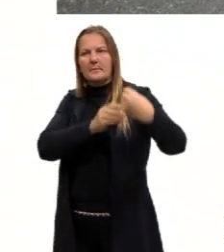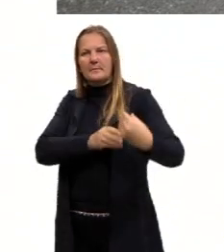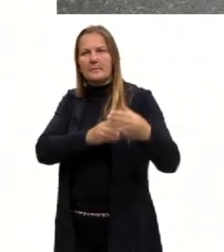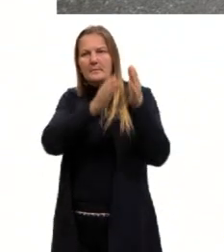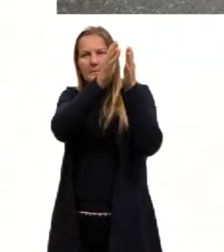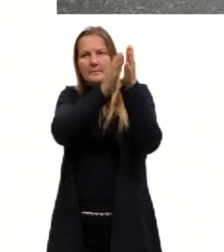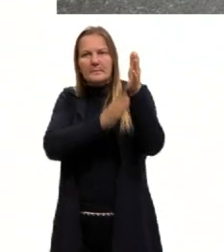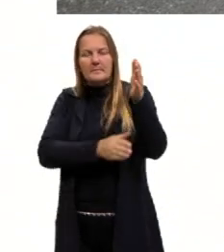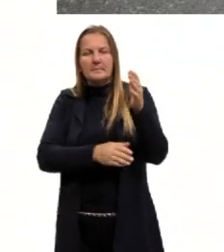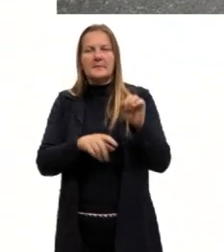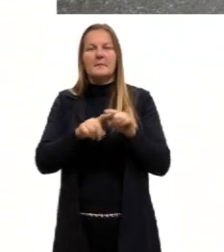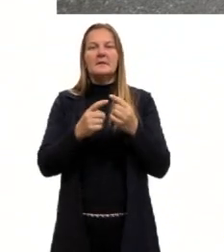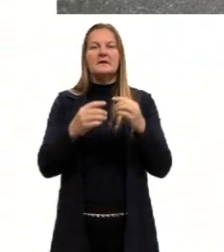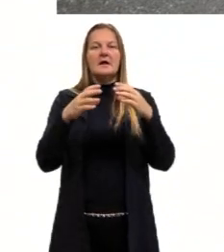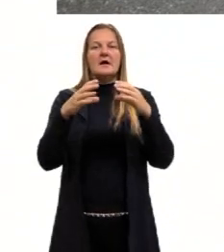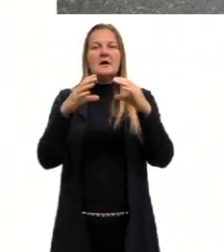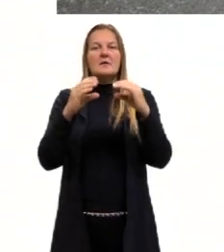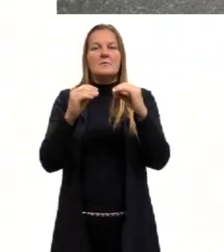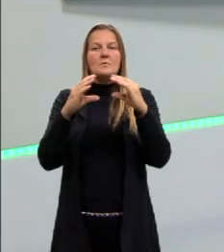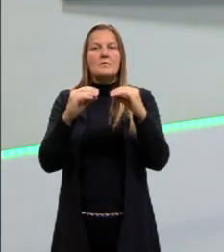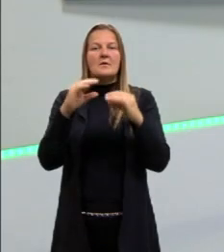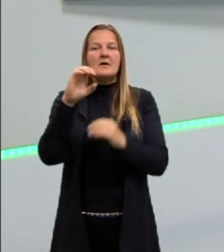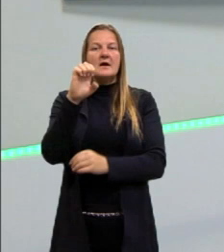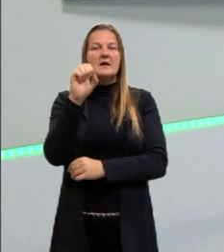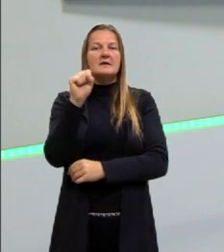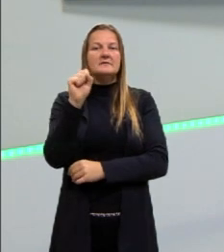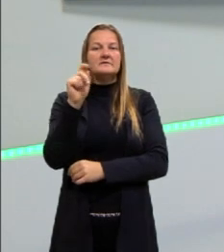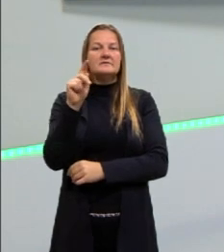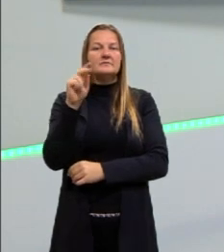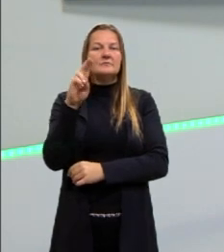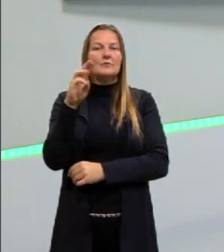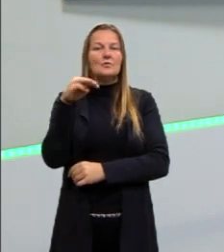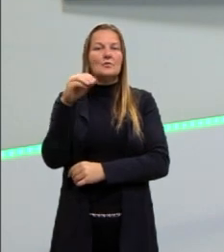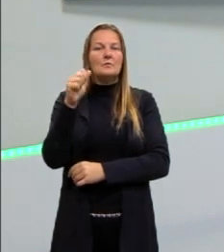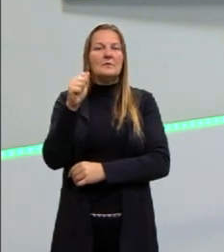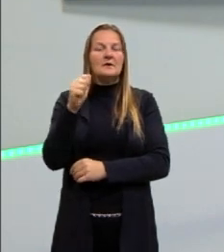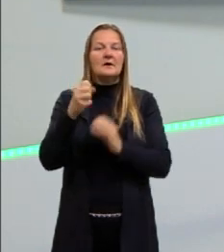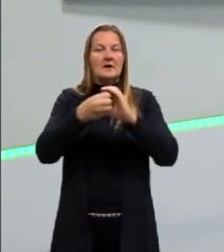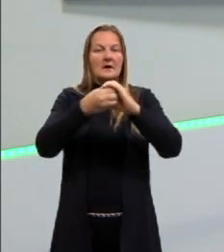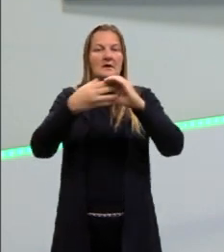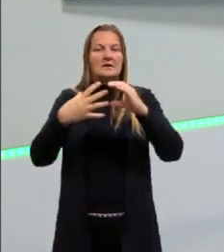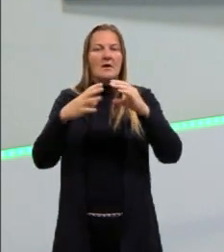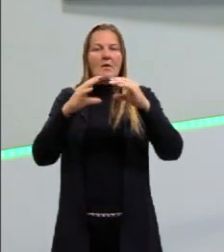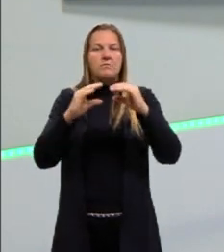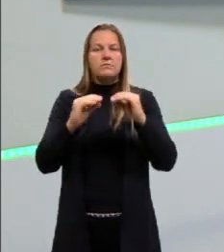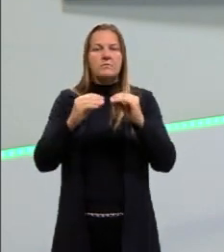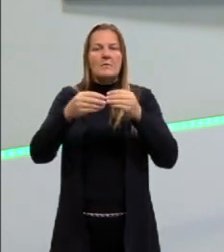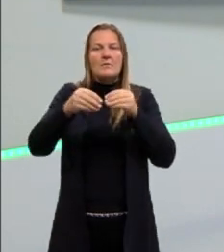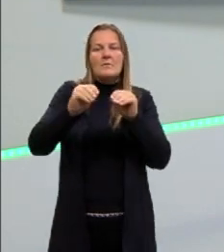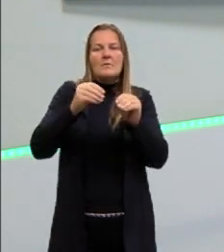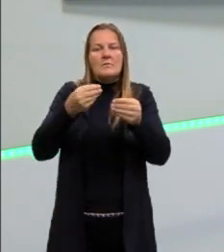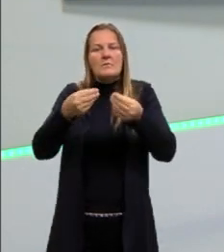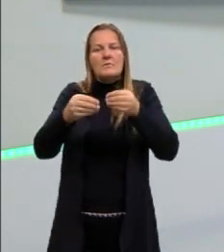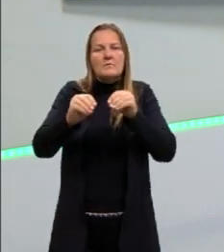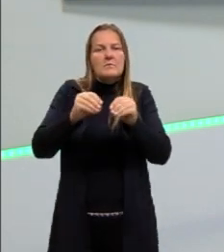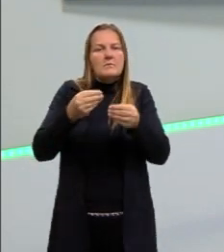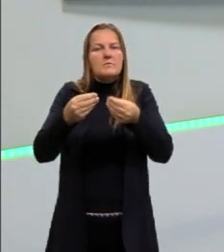que a espuma, ela vai ter então uma característica um pouco mais macia e que vai então